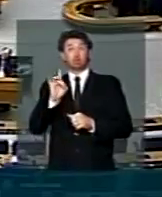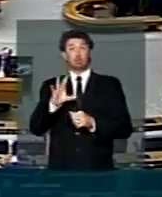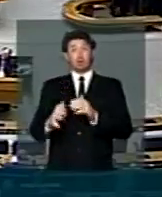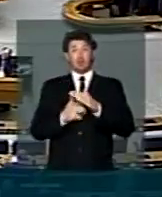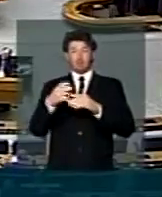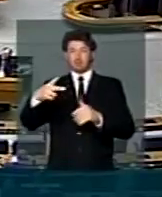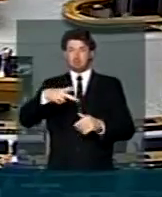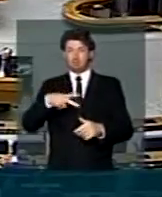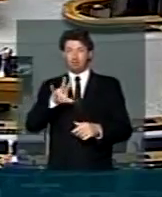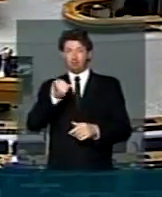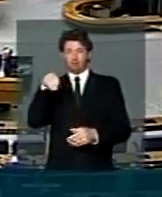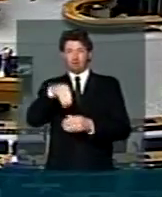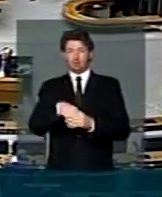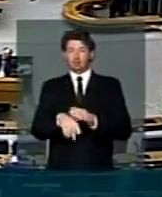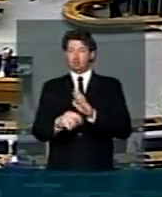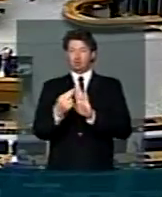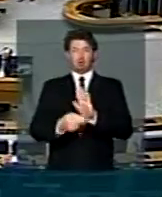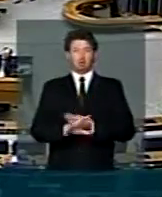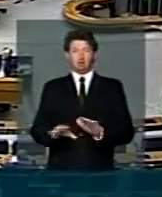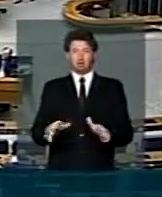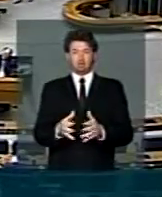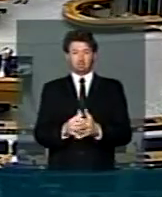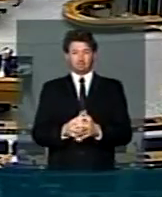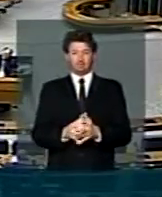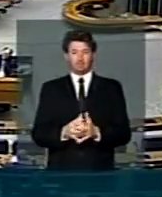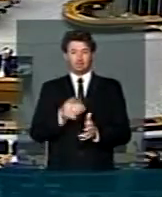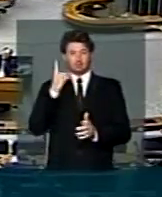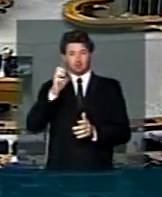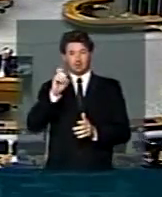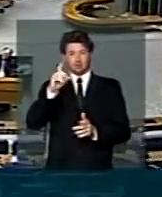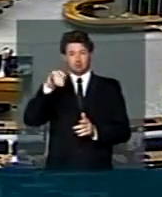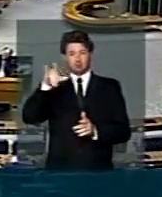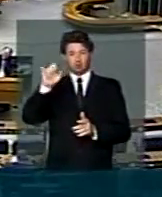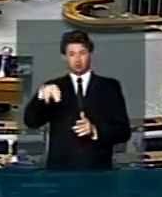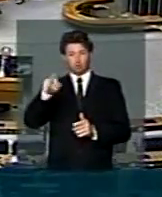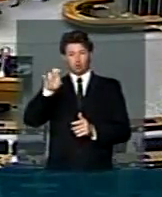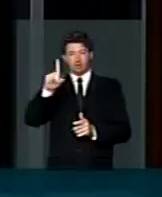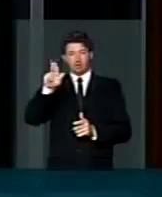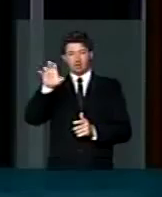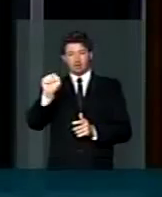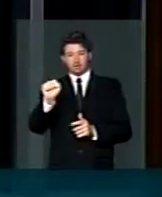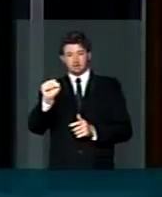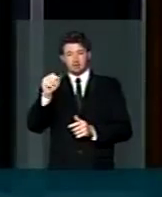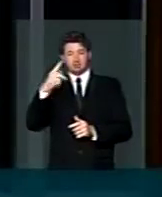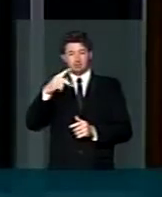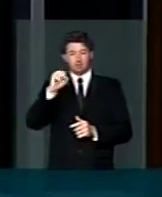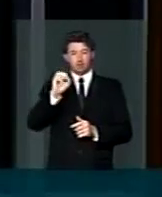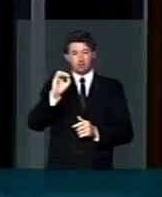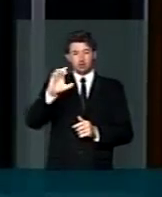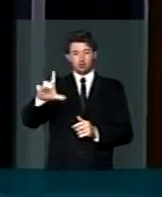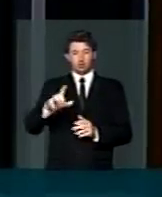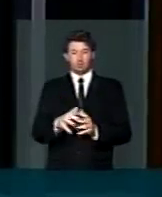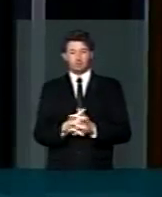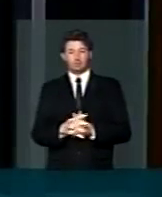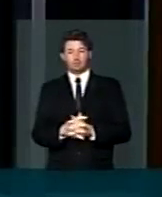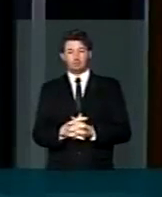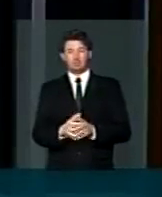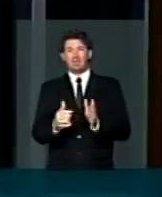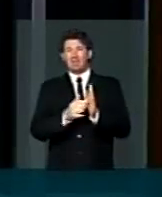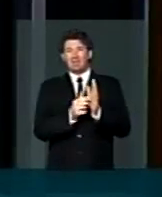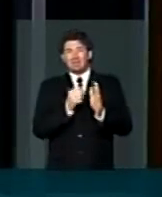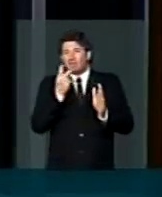Empresas privadas estariam dentro dessas regras. Deputado Edmilson Rodrigues, do PSOL. Se trata aqui de